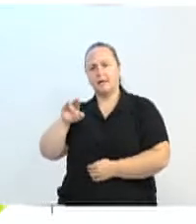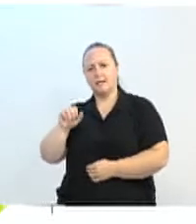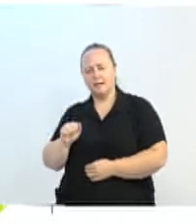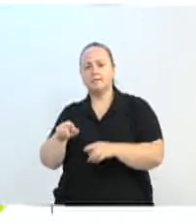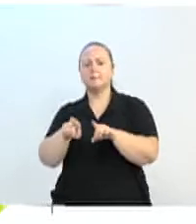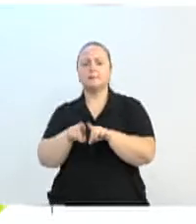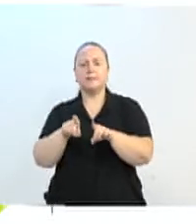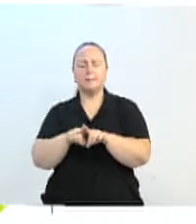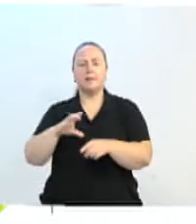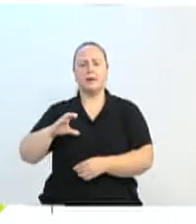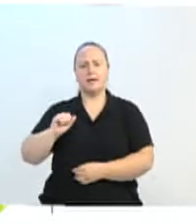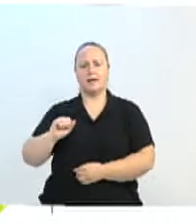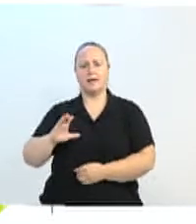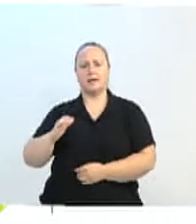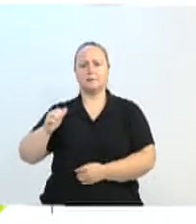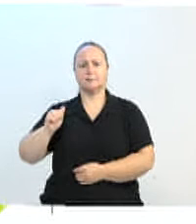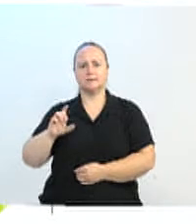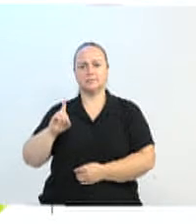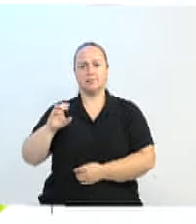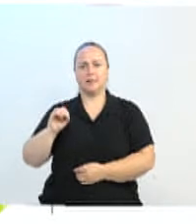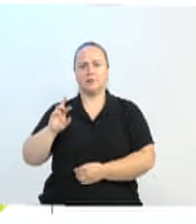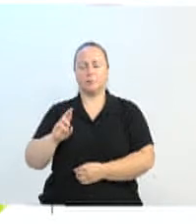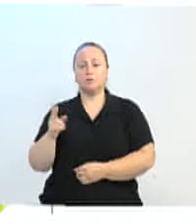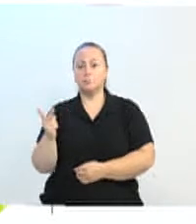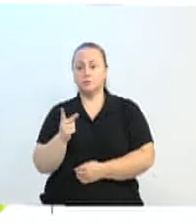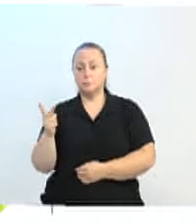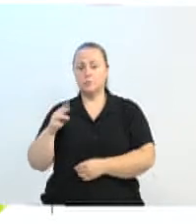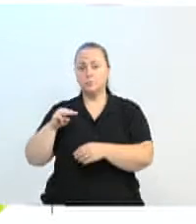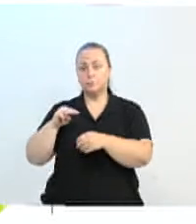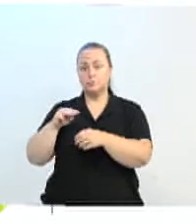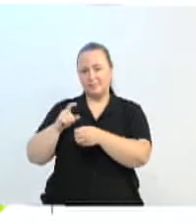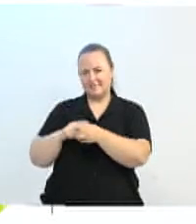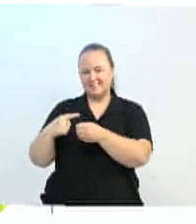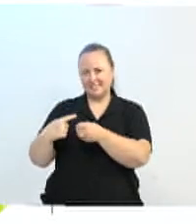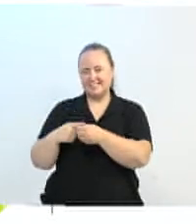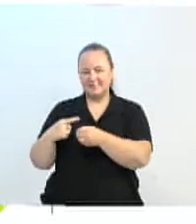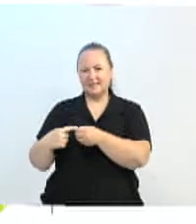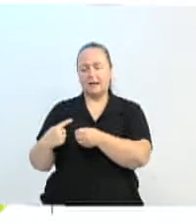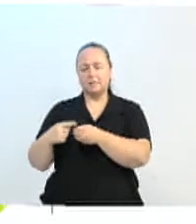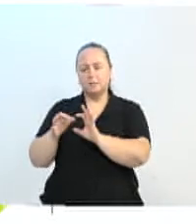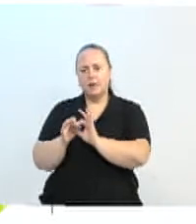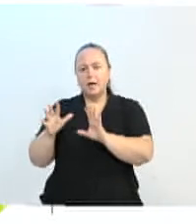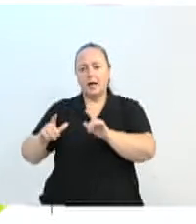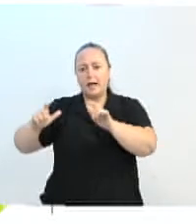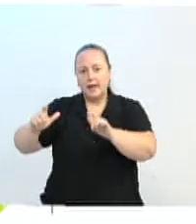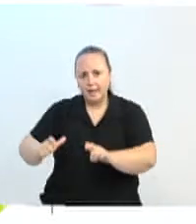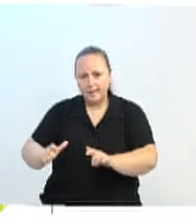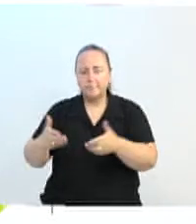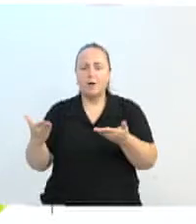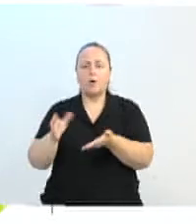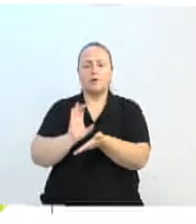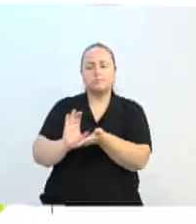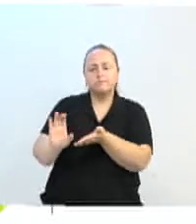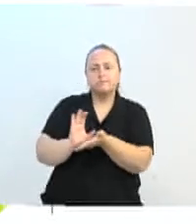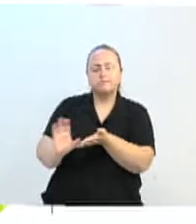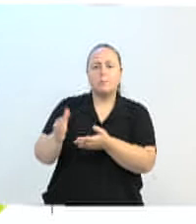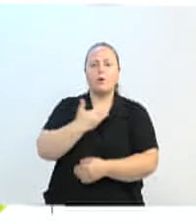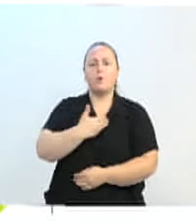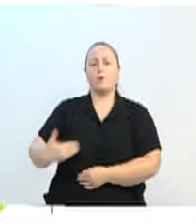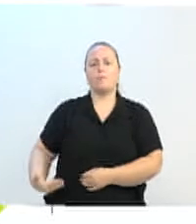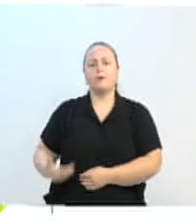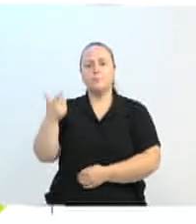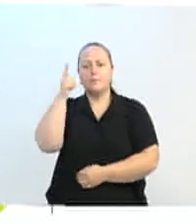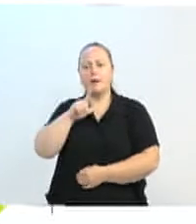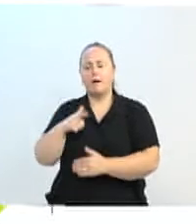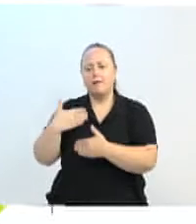município cedeu o espaço, e agora o governo entra apenas com os... o governo do Estado entra com os recursos para tocar os projetos.